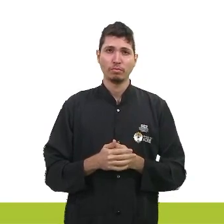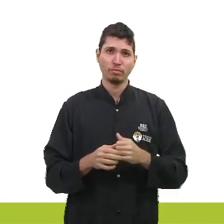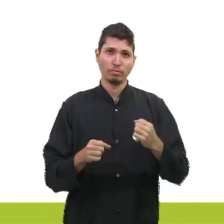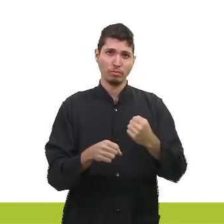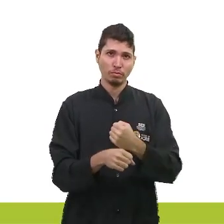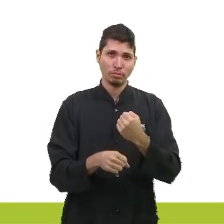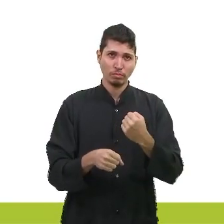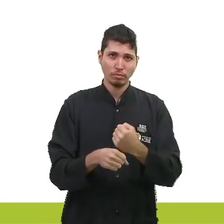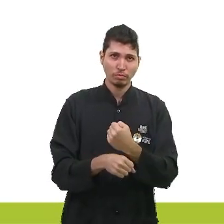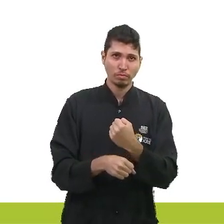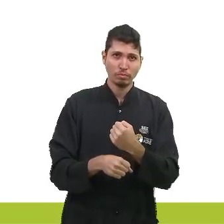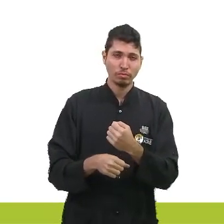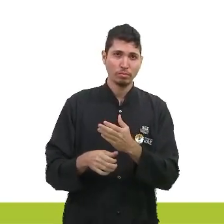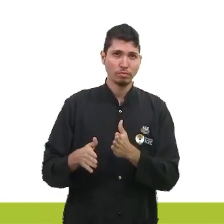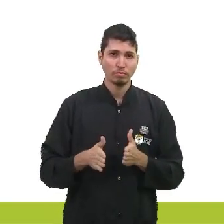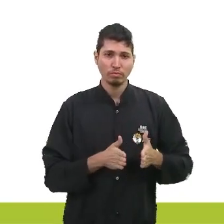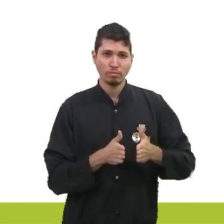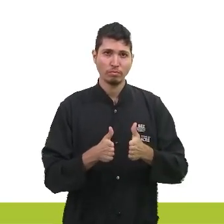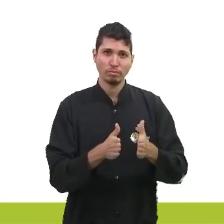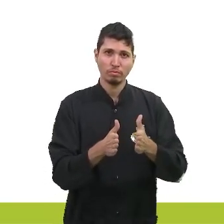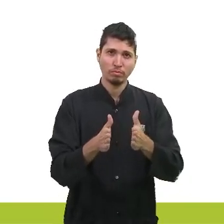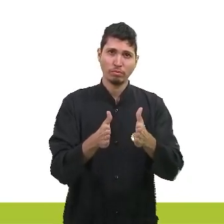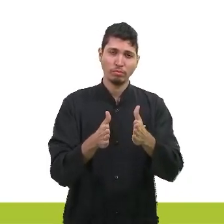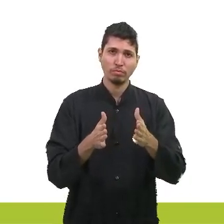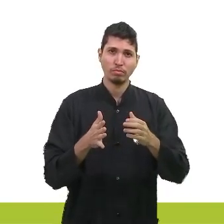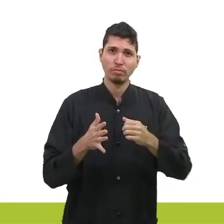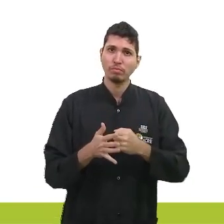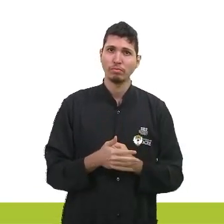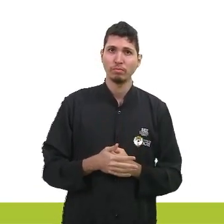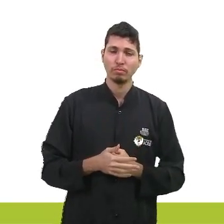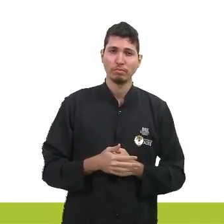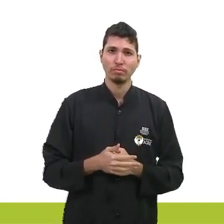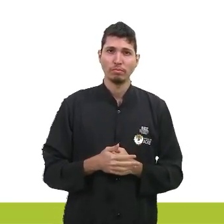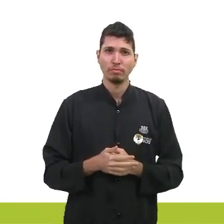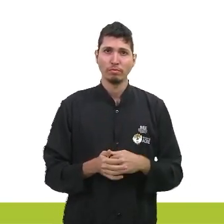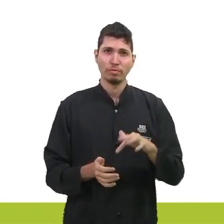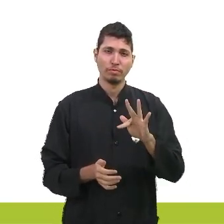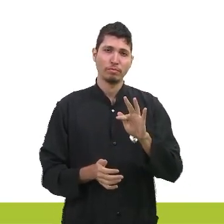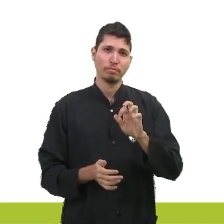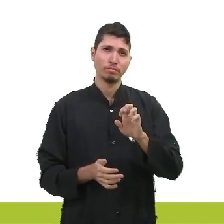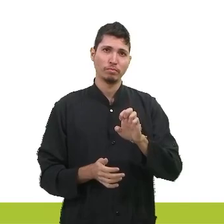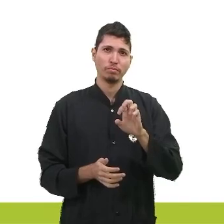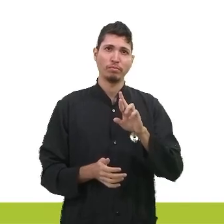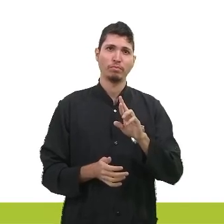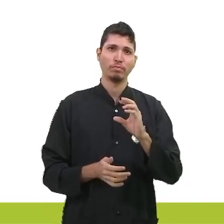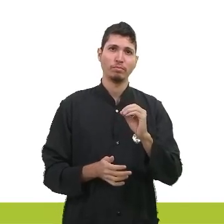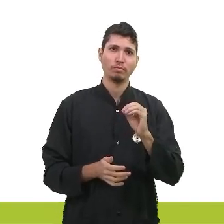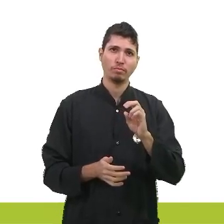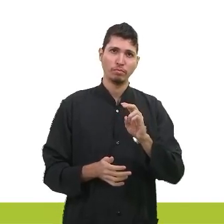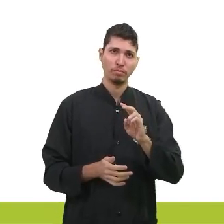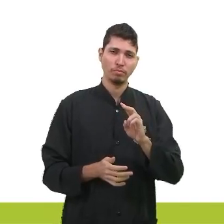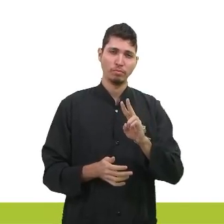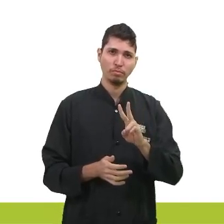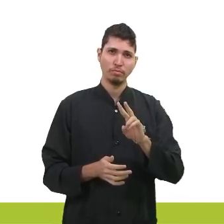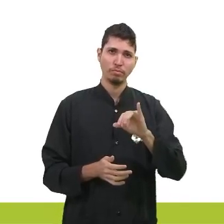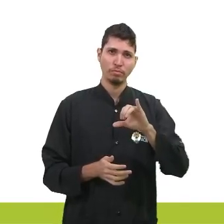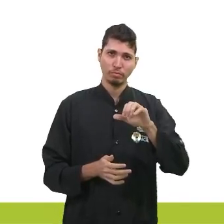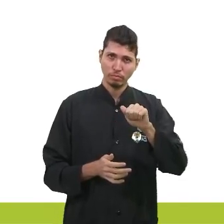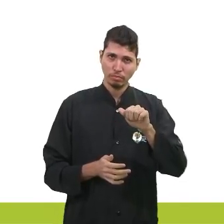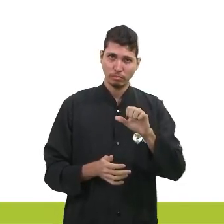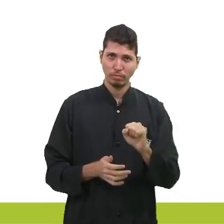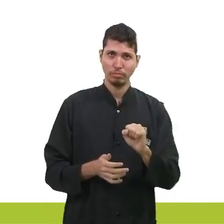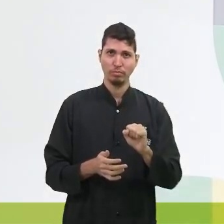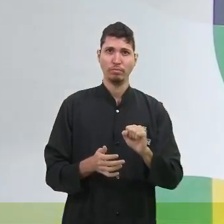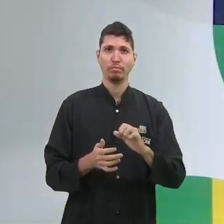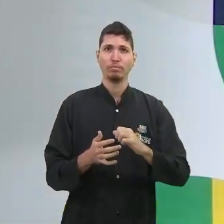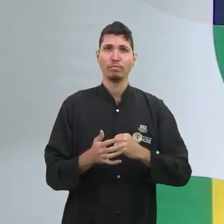ferrovias facilitou o transporte de matérias-primas e produtos acabados. Então, percebam, tudo passando